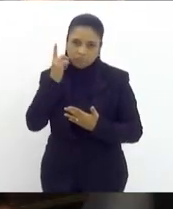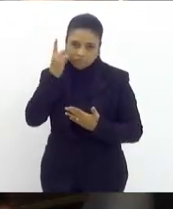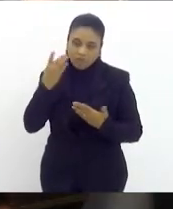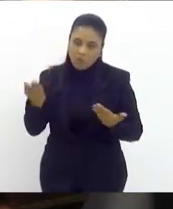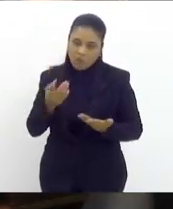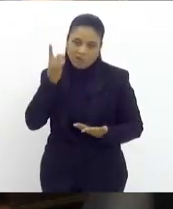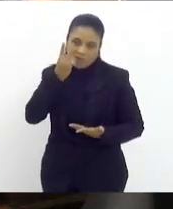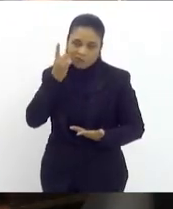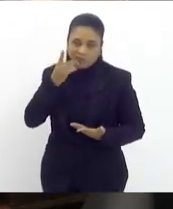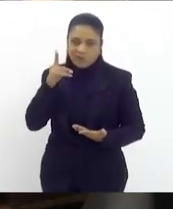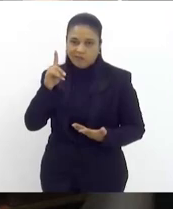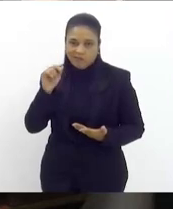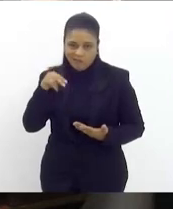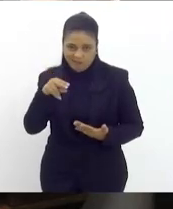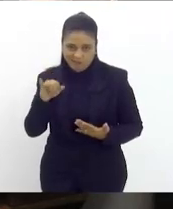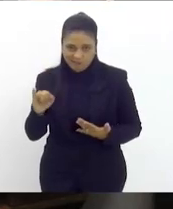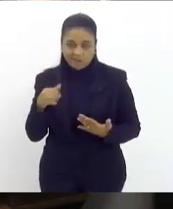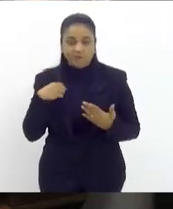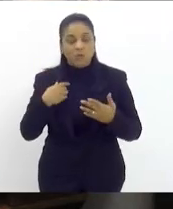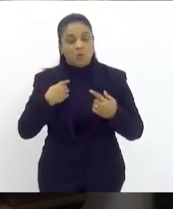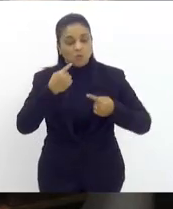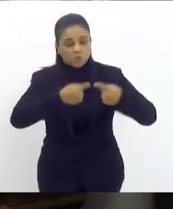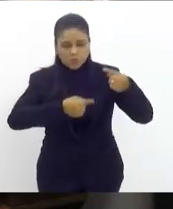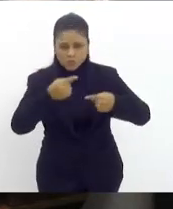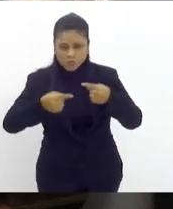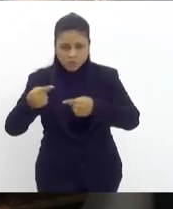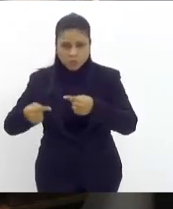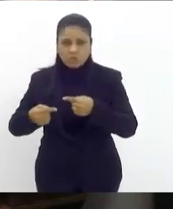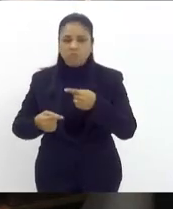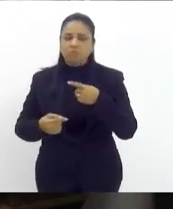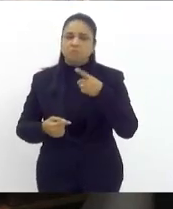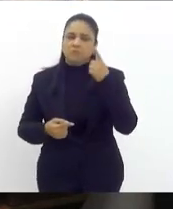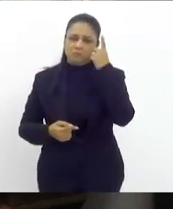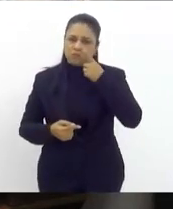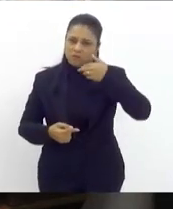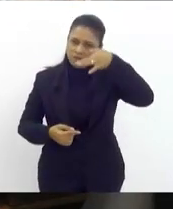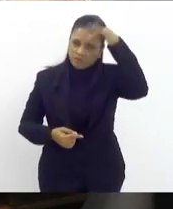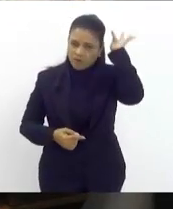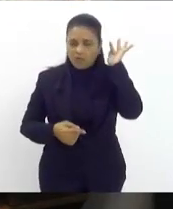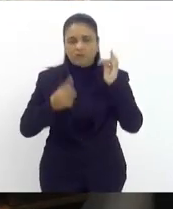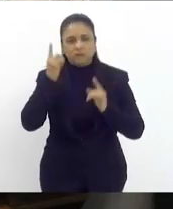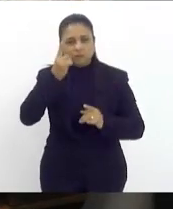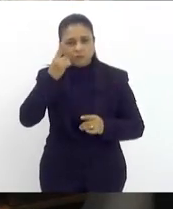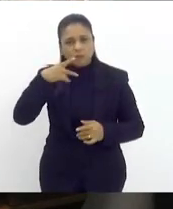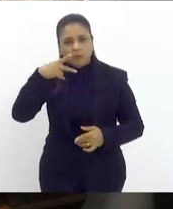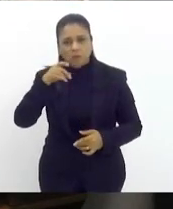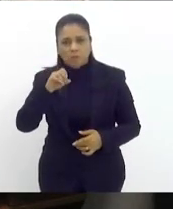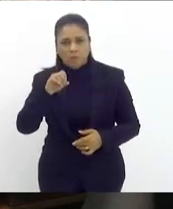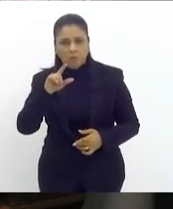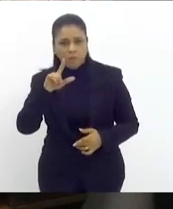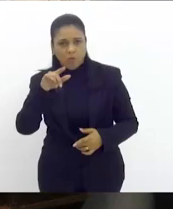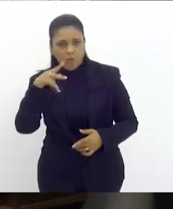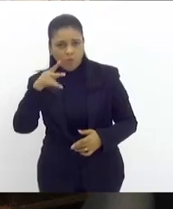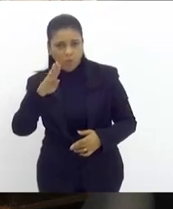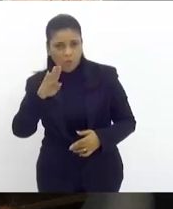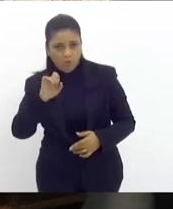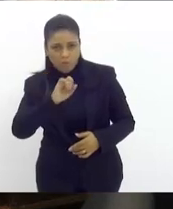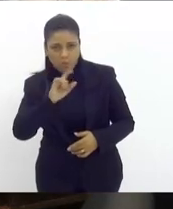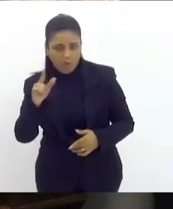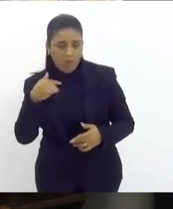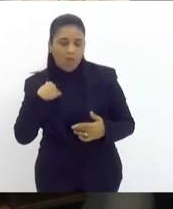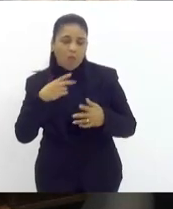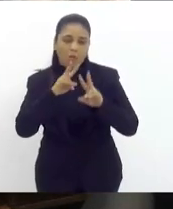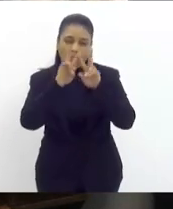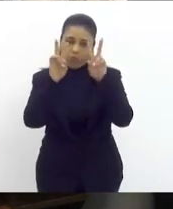estava aqui acompanhando o debate que tanto o deputado Fred deputado Paul Bell trouxeram e eu acho que o tema da